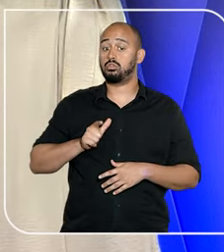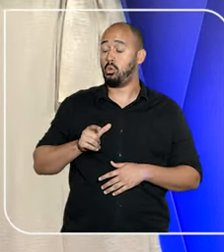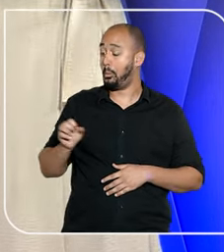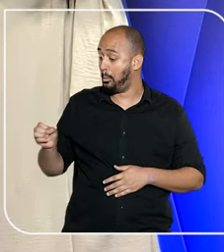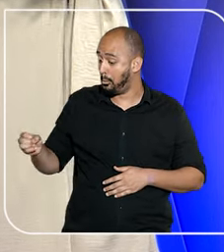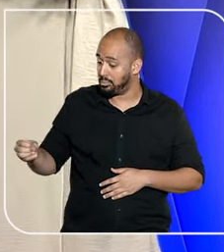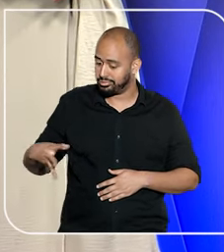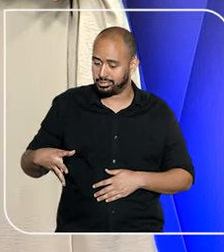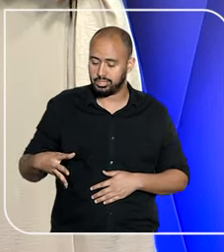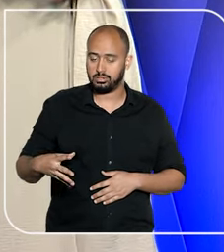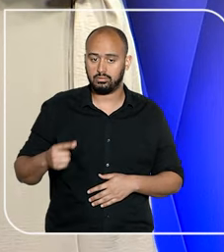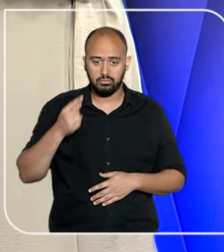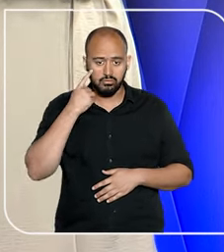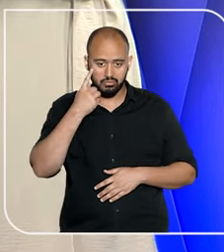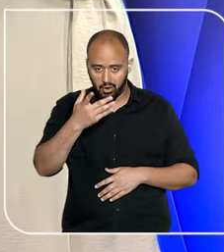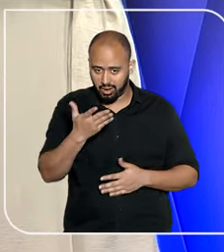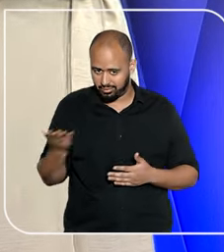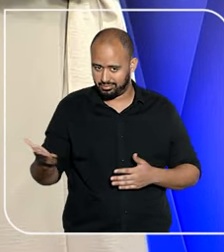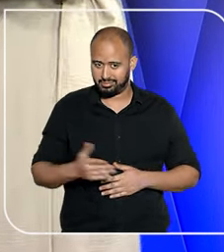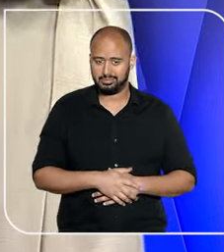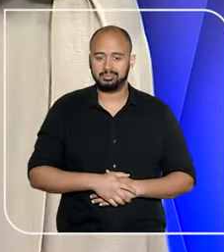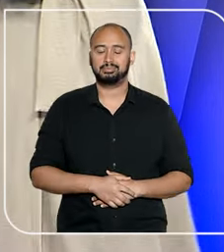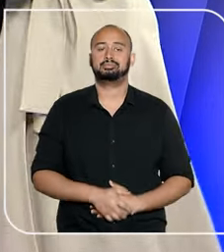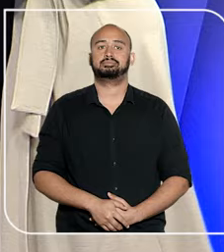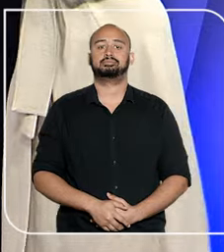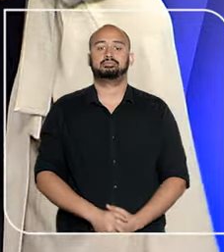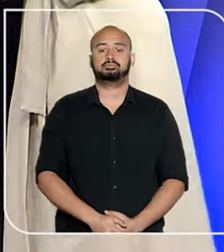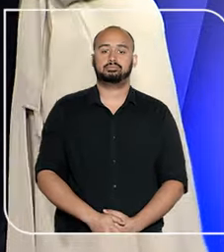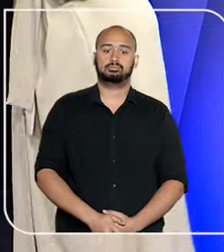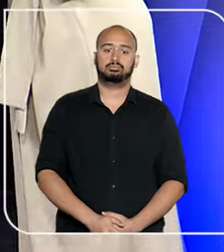vez está com uma novidade. Vamos conferir.